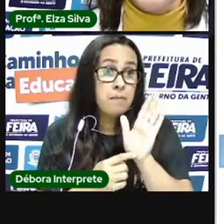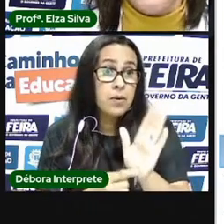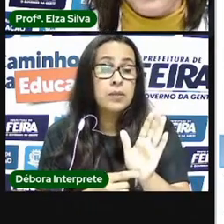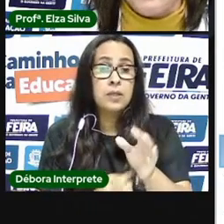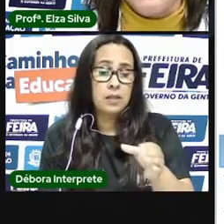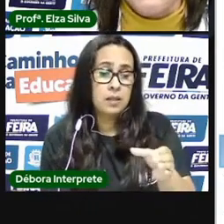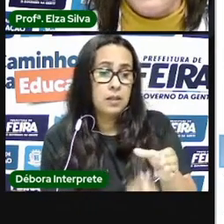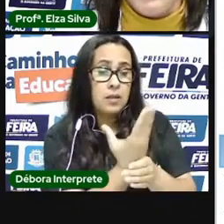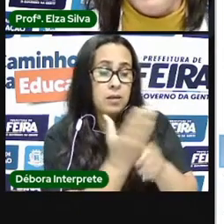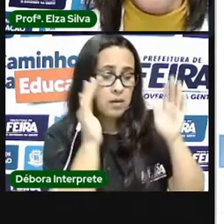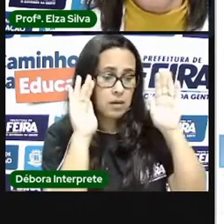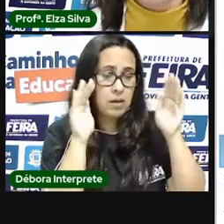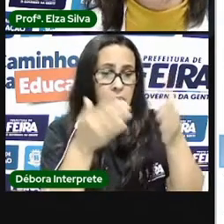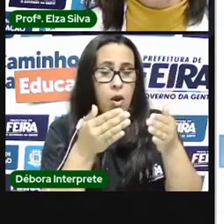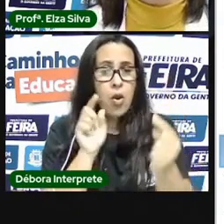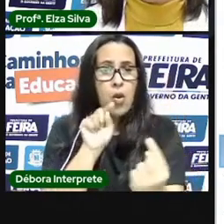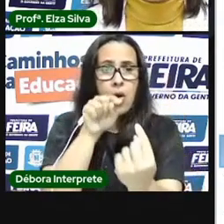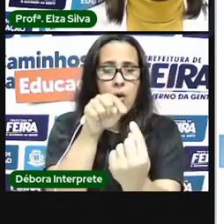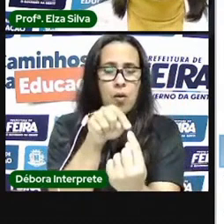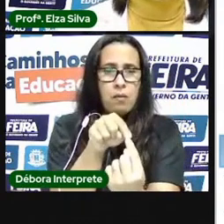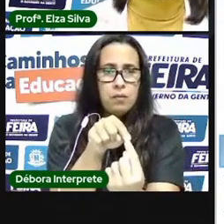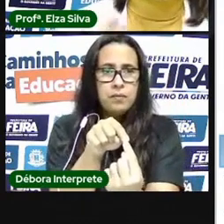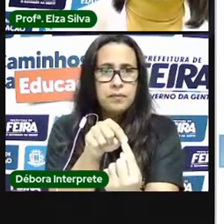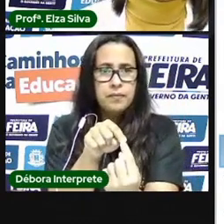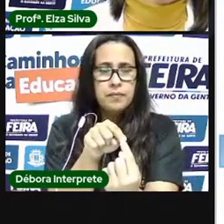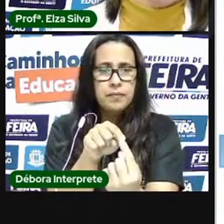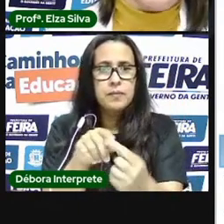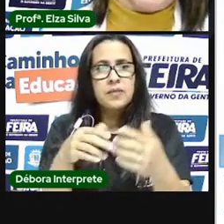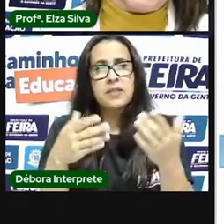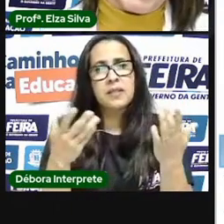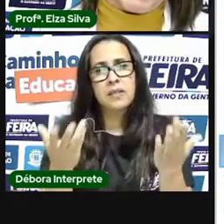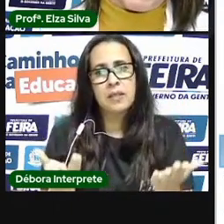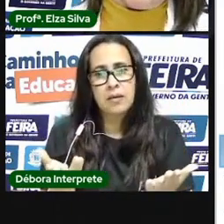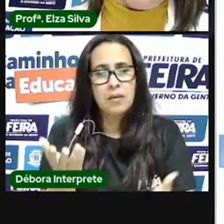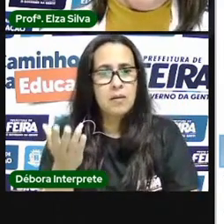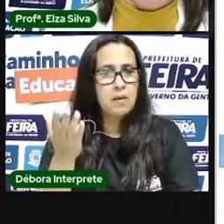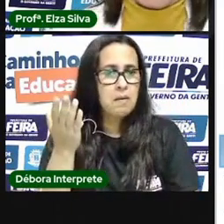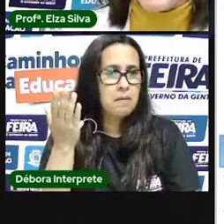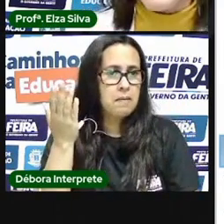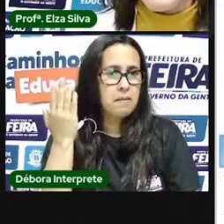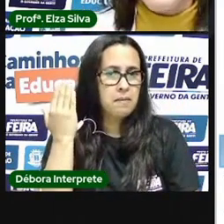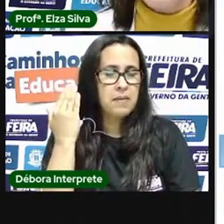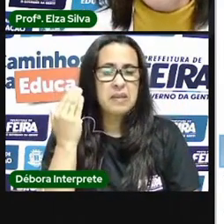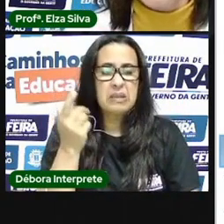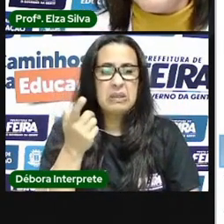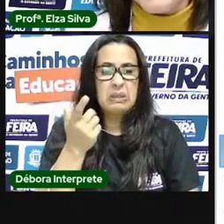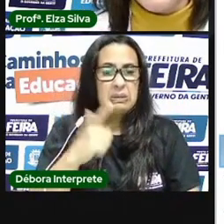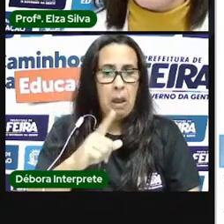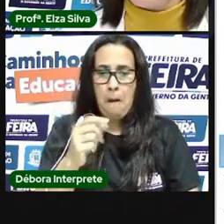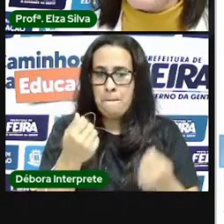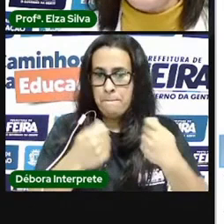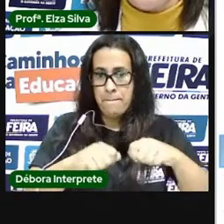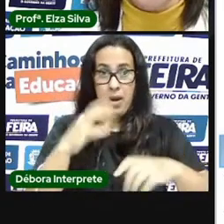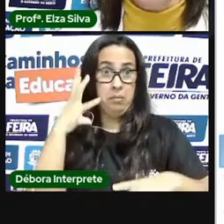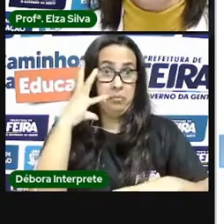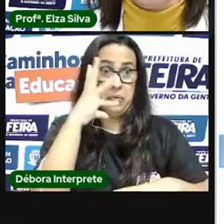fim específico. Então, não havia aquela preocupação com a qualidade estética, mas, simplesmente,